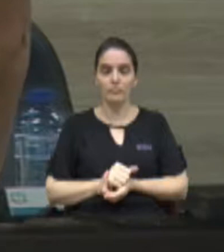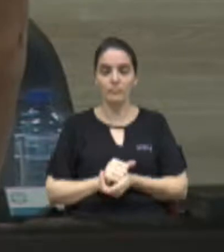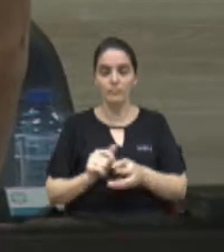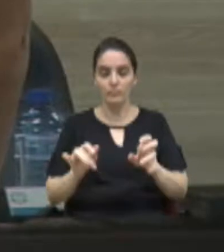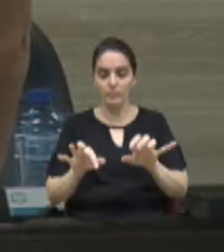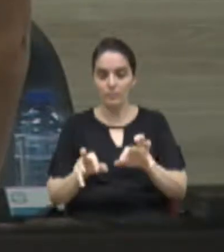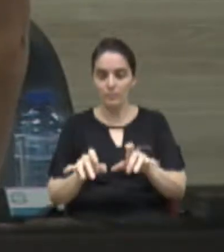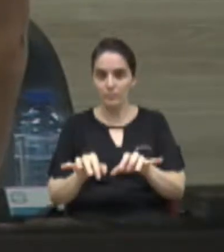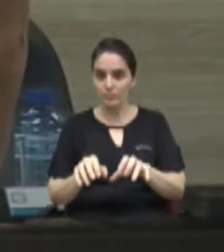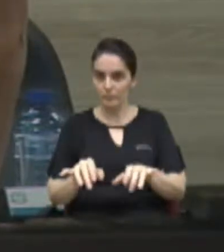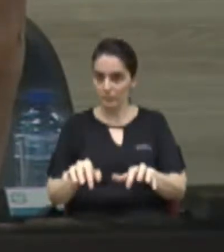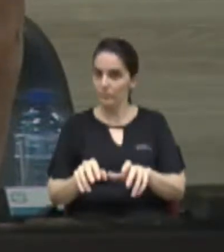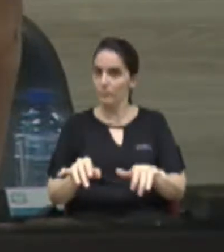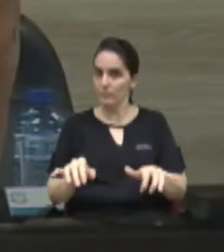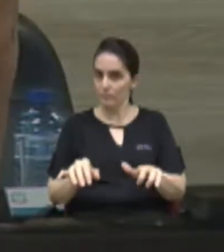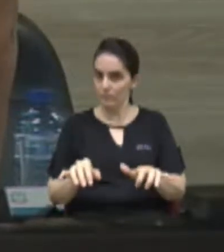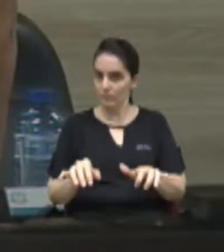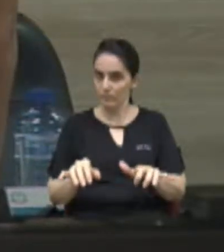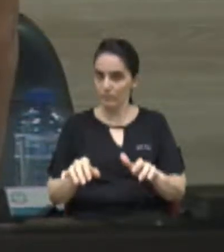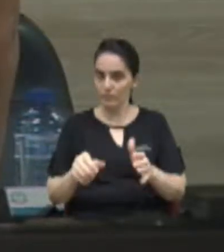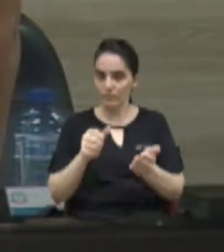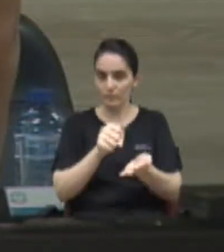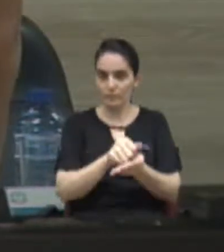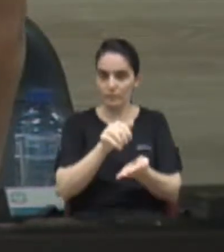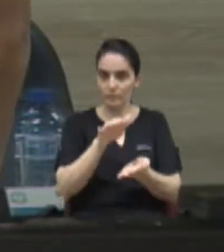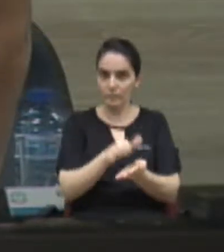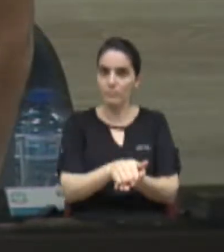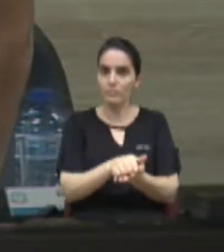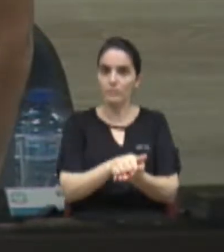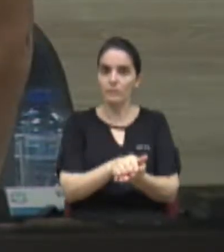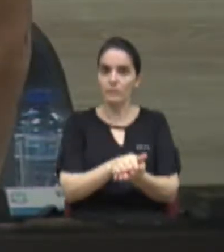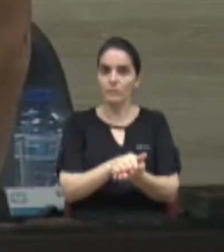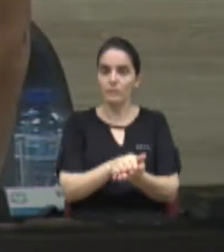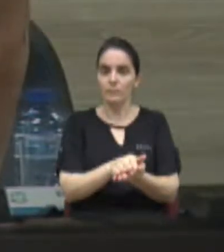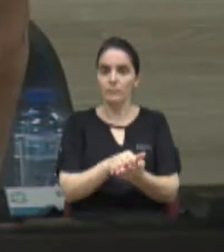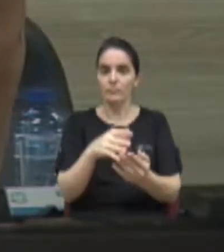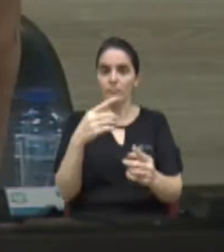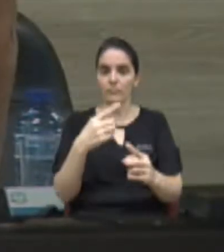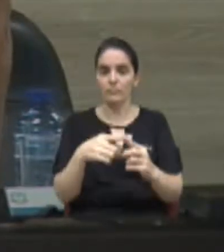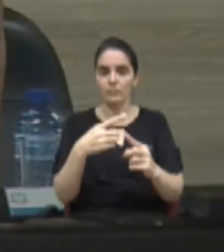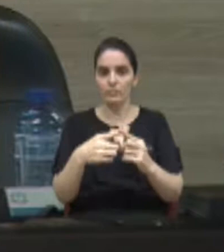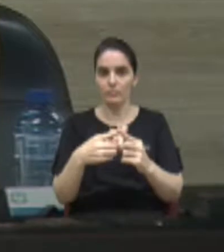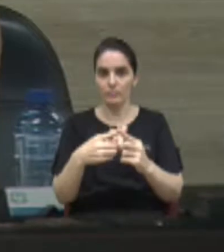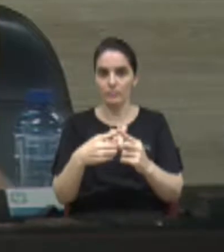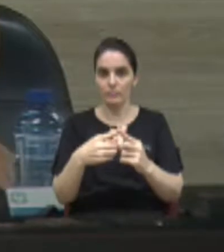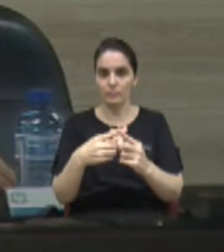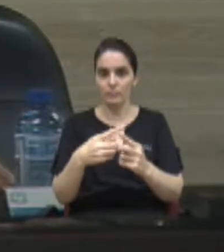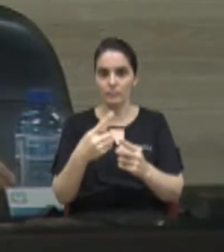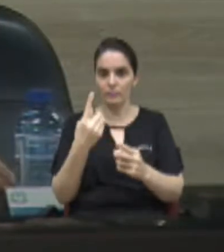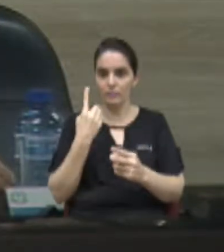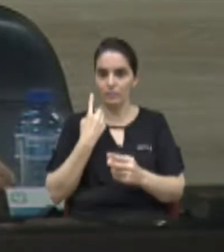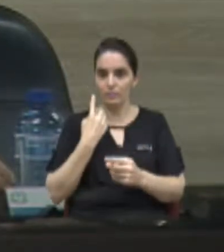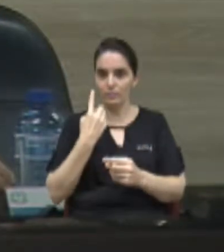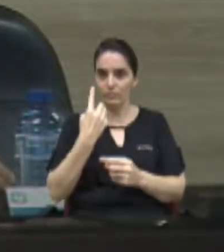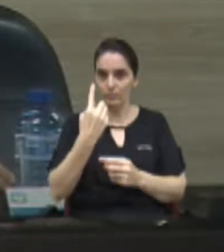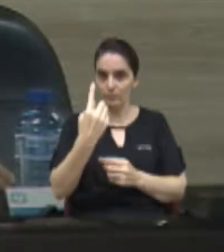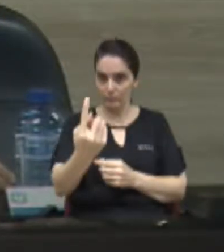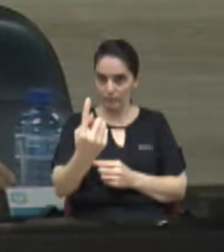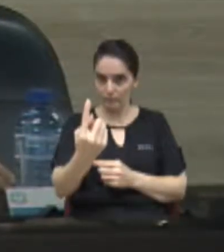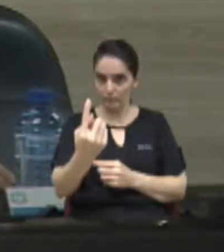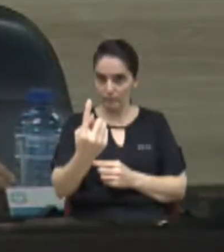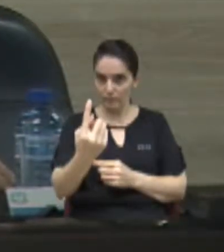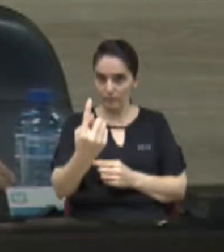das multas, veio sentido contrário. A foto, quando estava